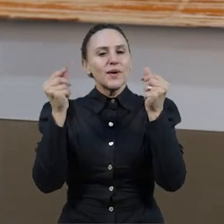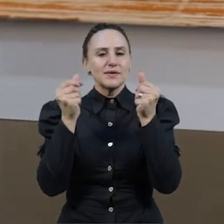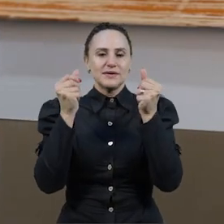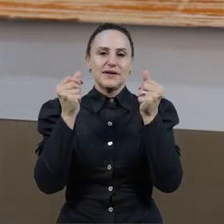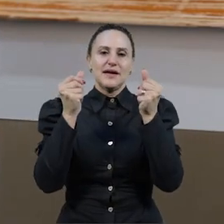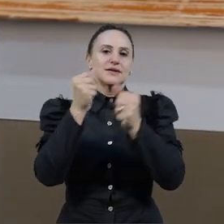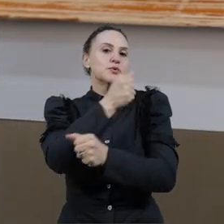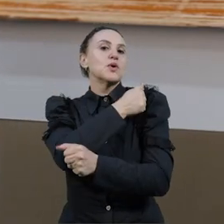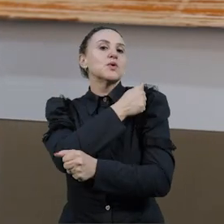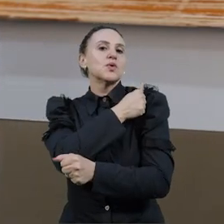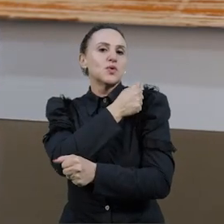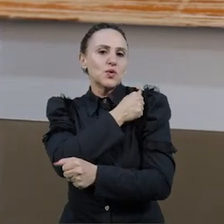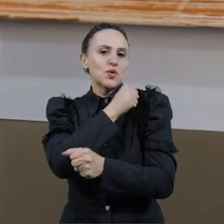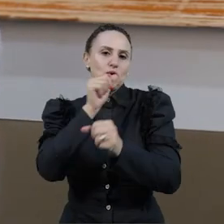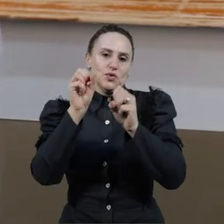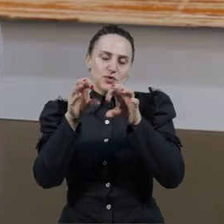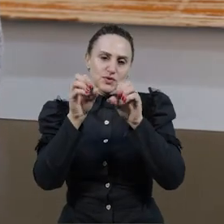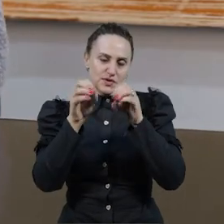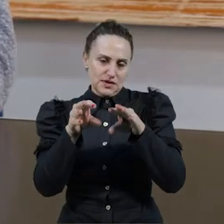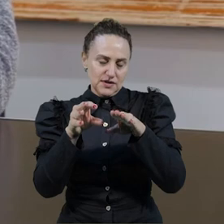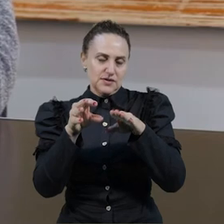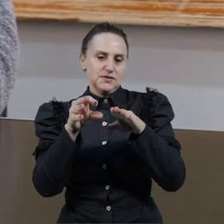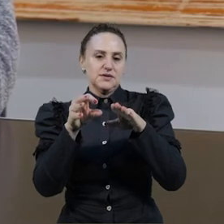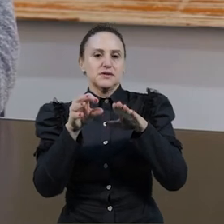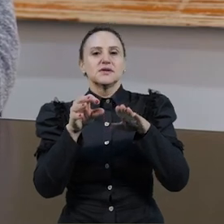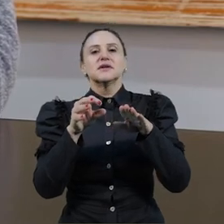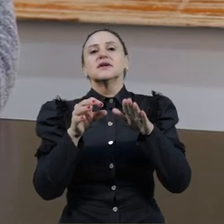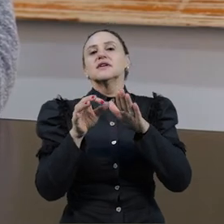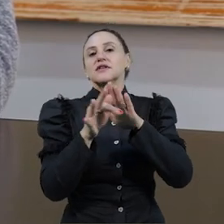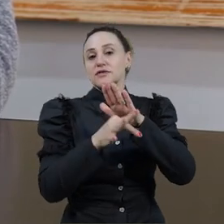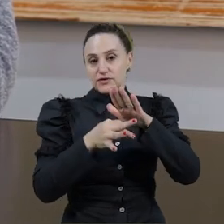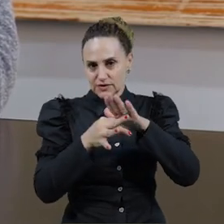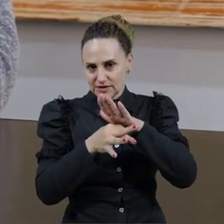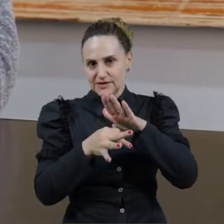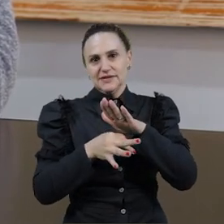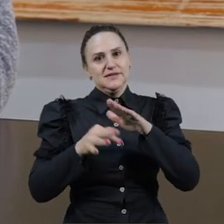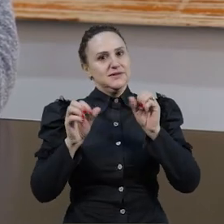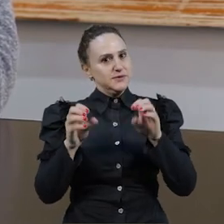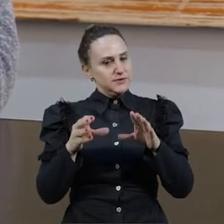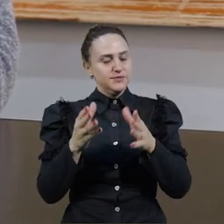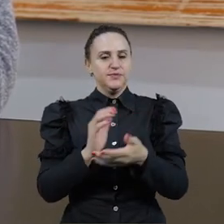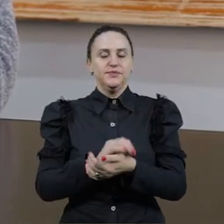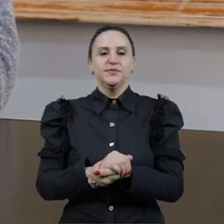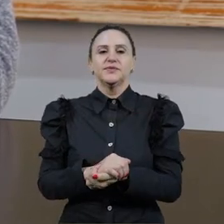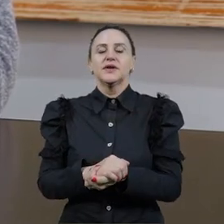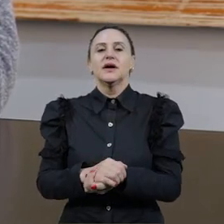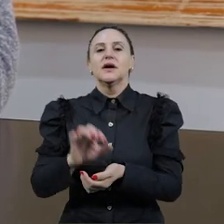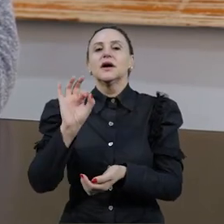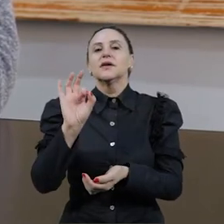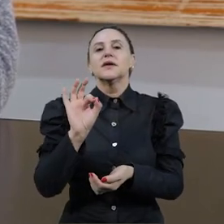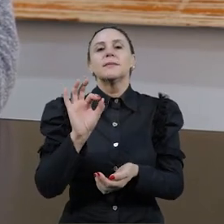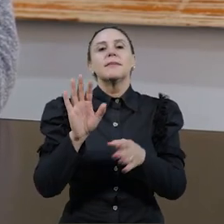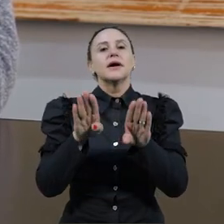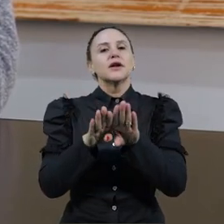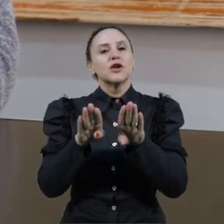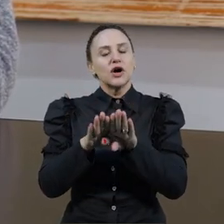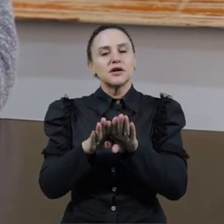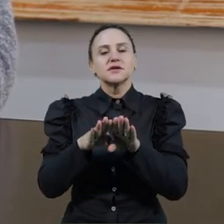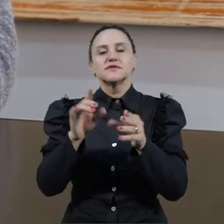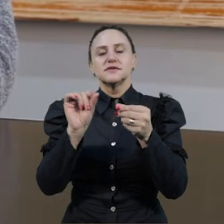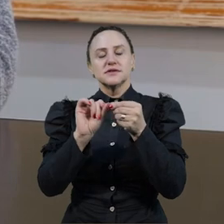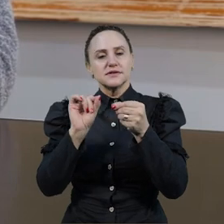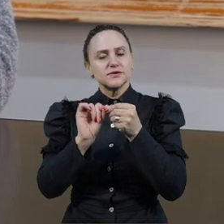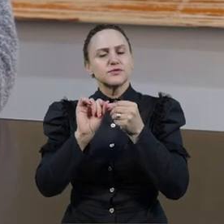aluno dos anos iniciais do ensino fundamental. Então para isso também nós definimos objetivos